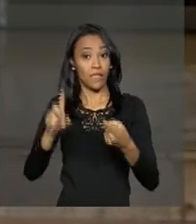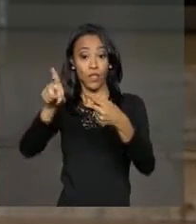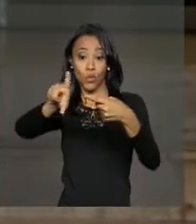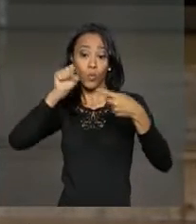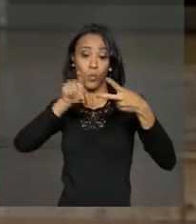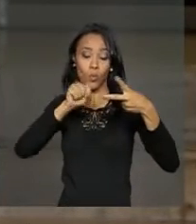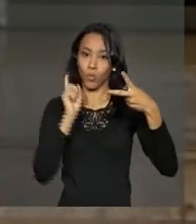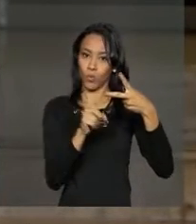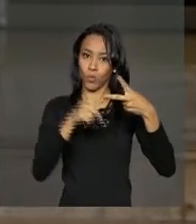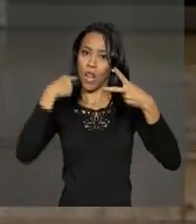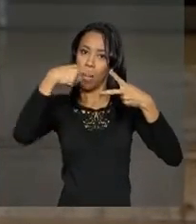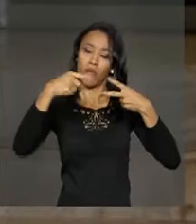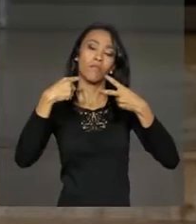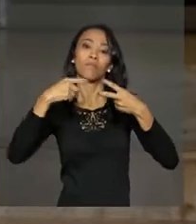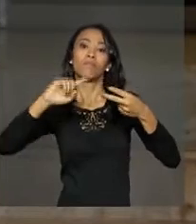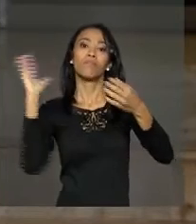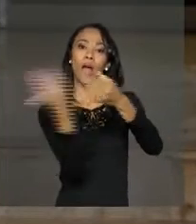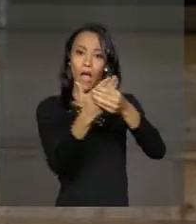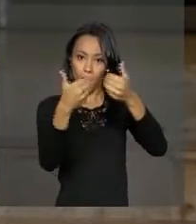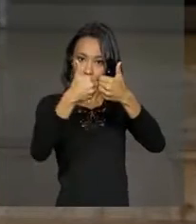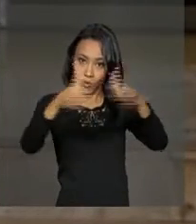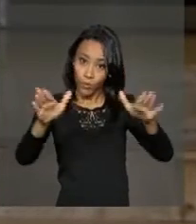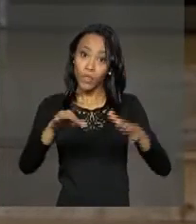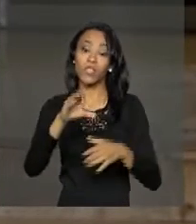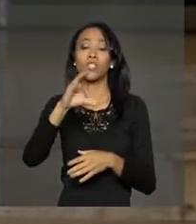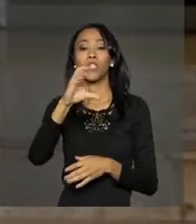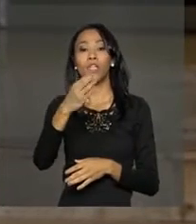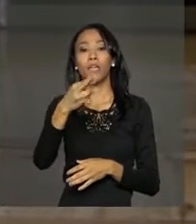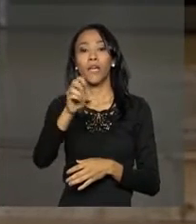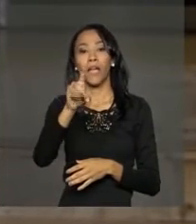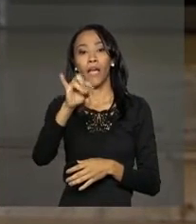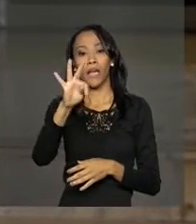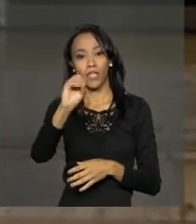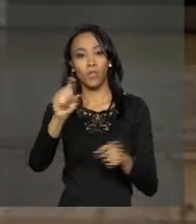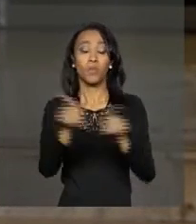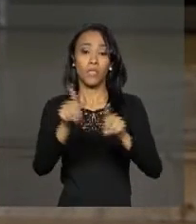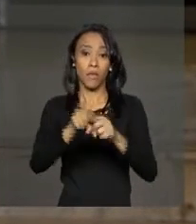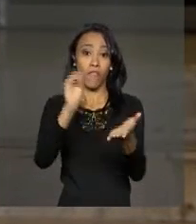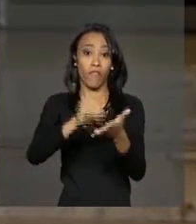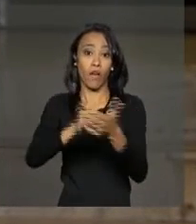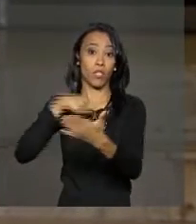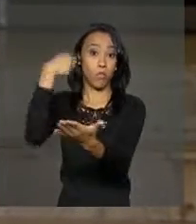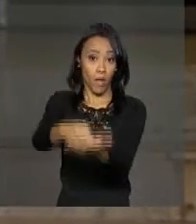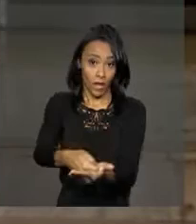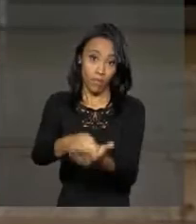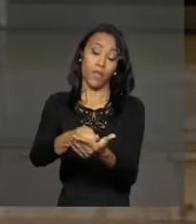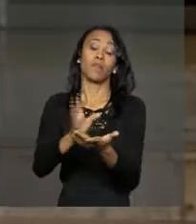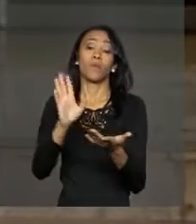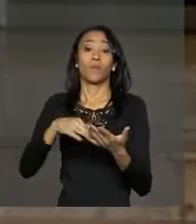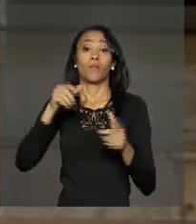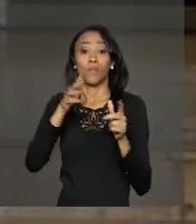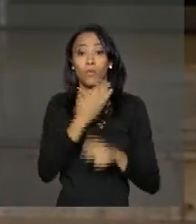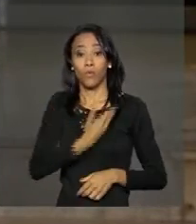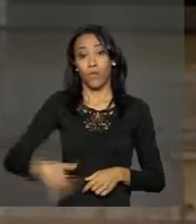acolhidas pelo plenário da Casa, a abertura de créditos adicionais e a suposta falta de pagamento da União ao Banco do Brasil